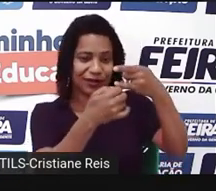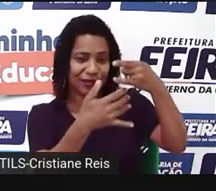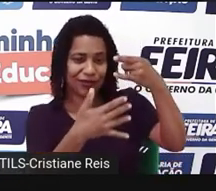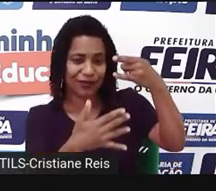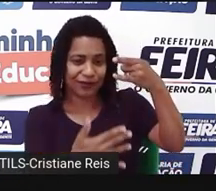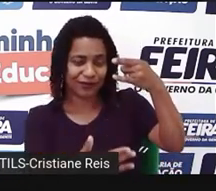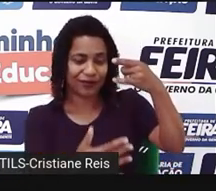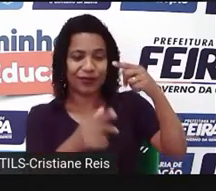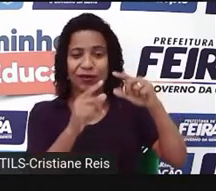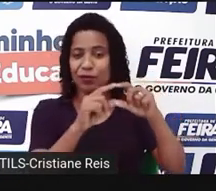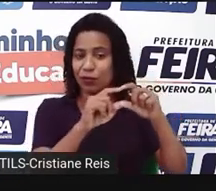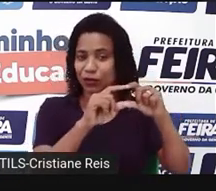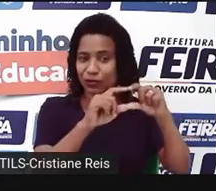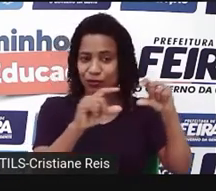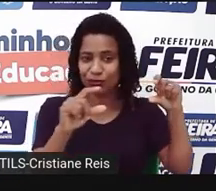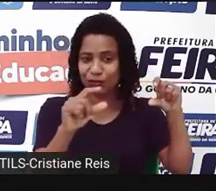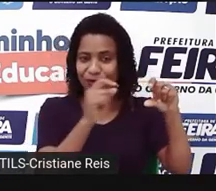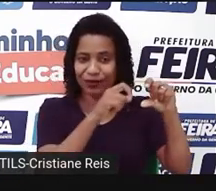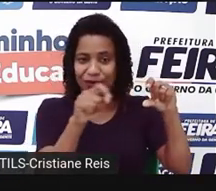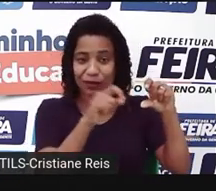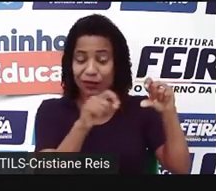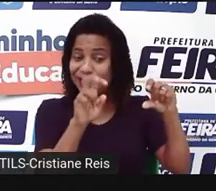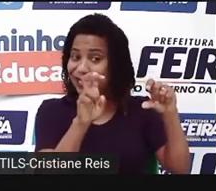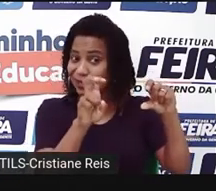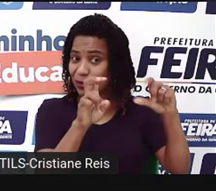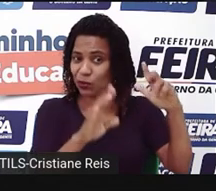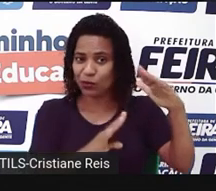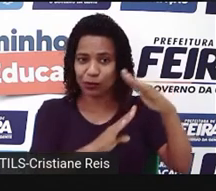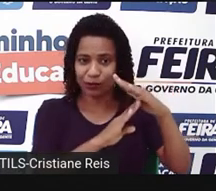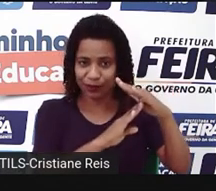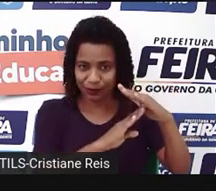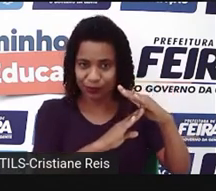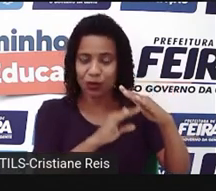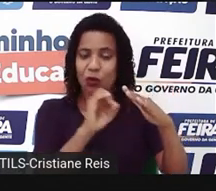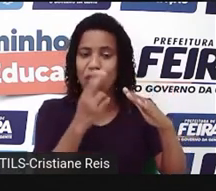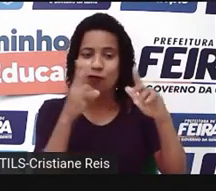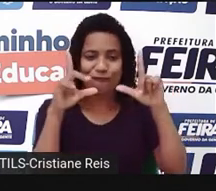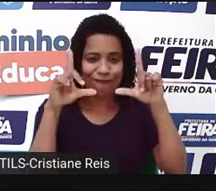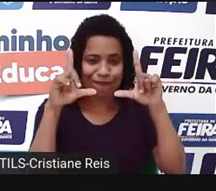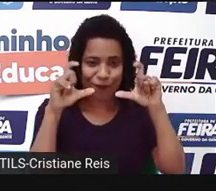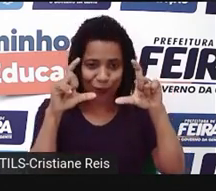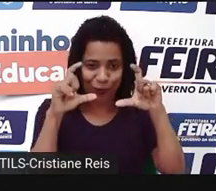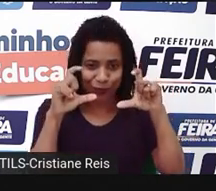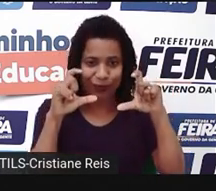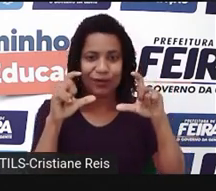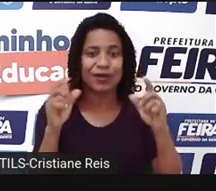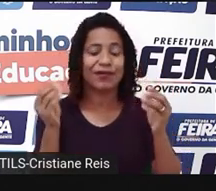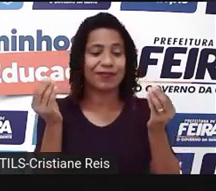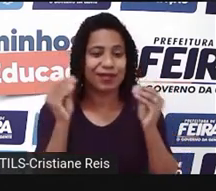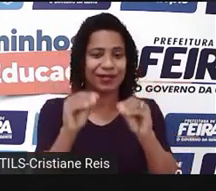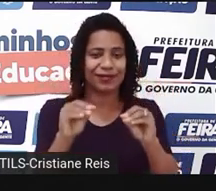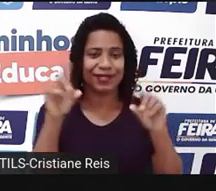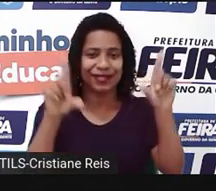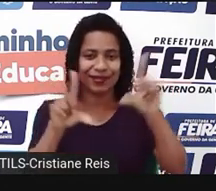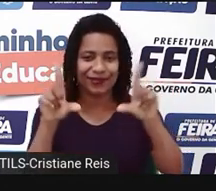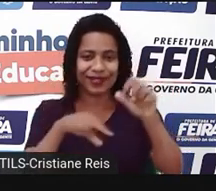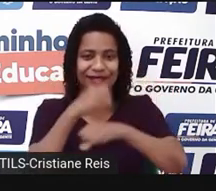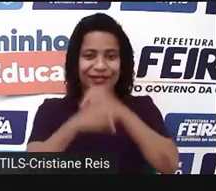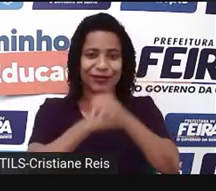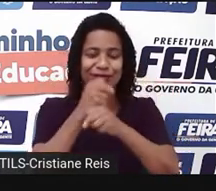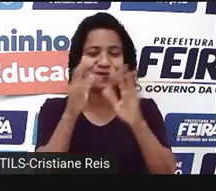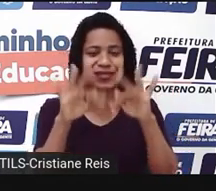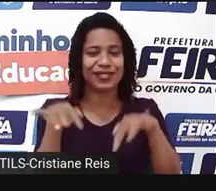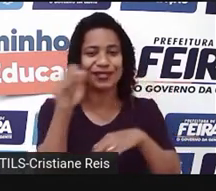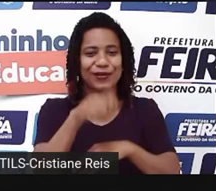linhas no máximo, ou uma foto. Para o nosso e-mail, tv.anosfinais.eduq